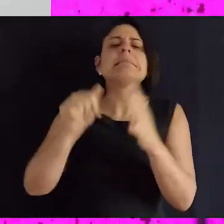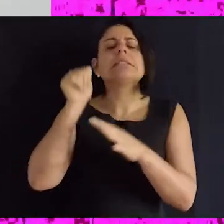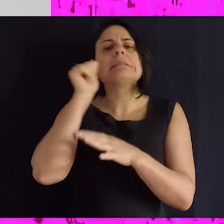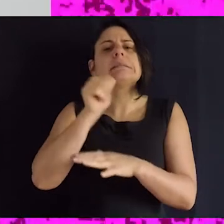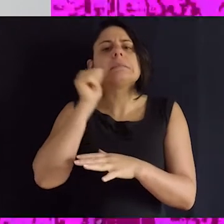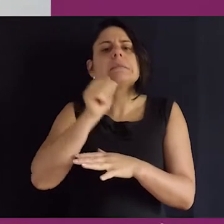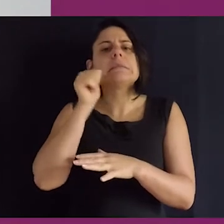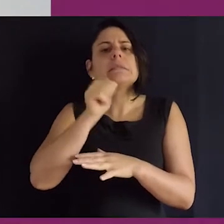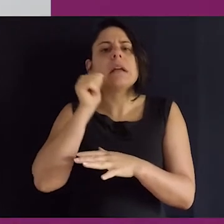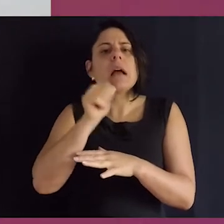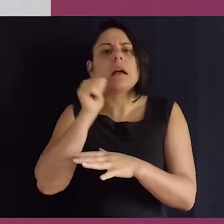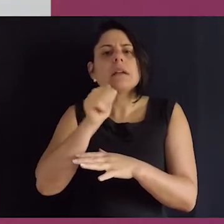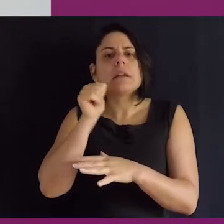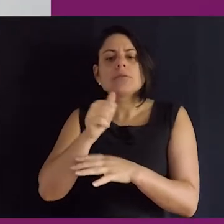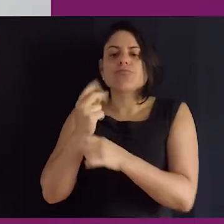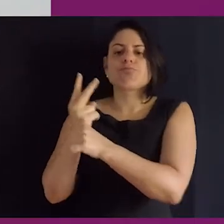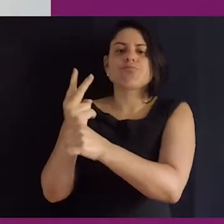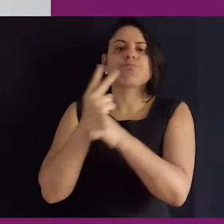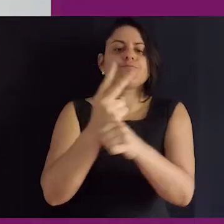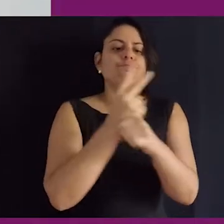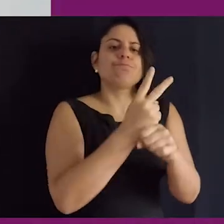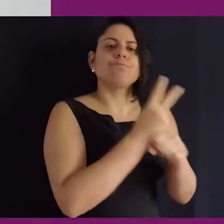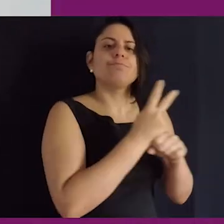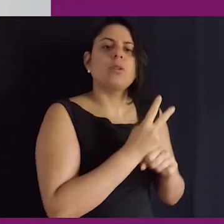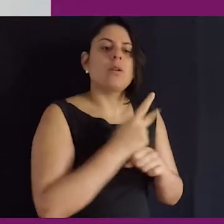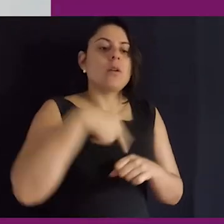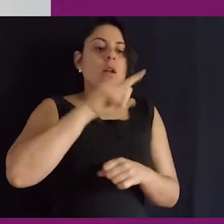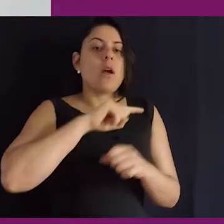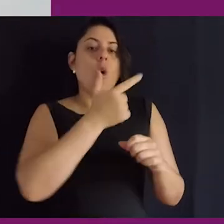em busca das companheiras do Olga